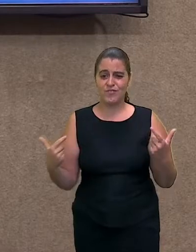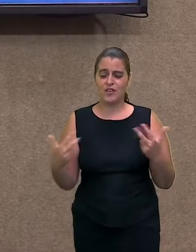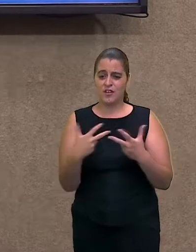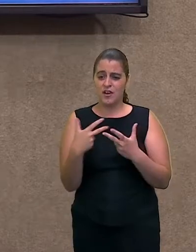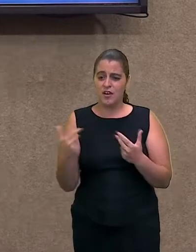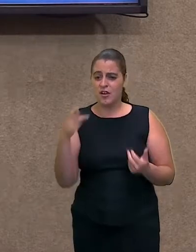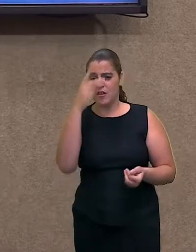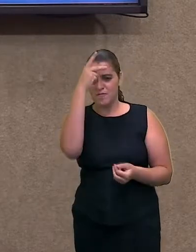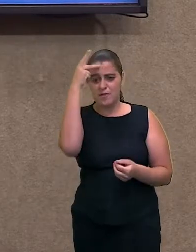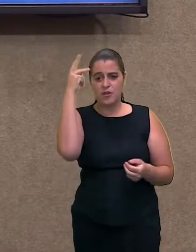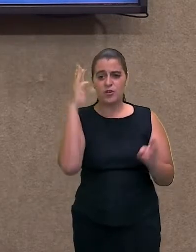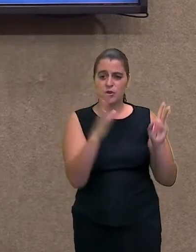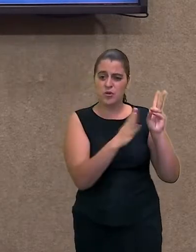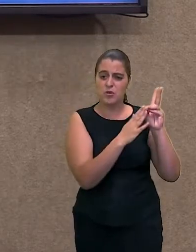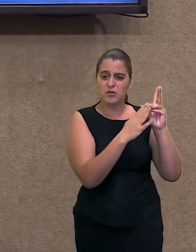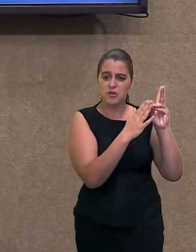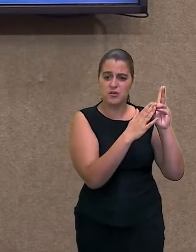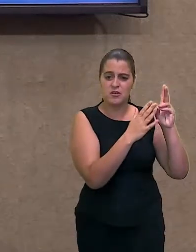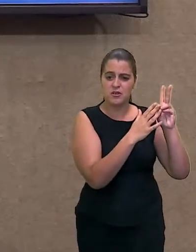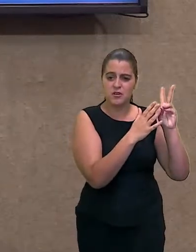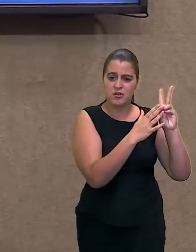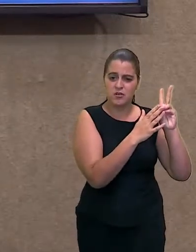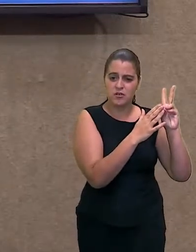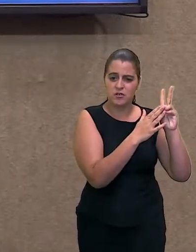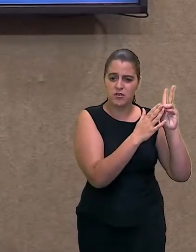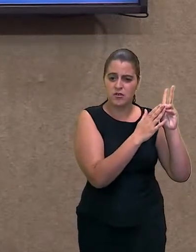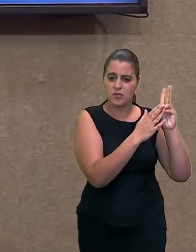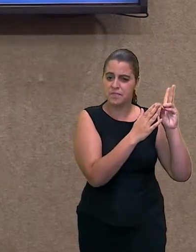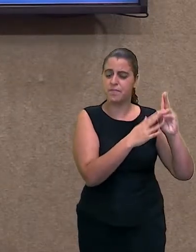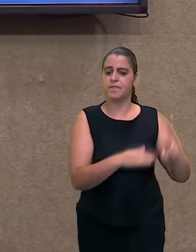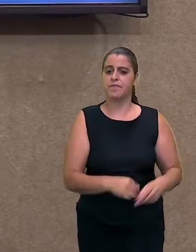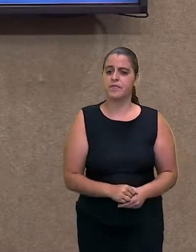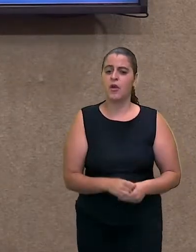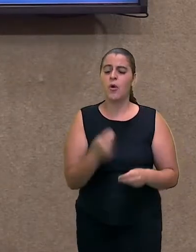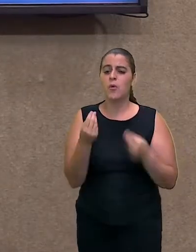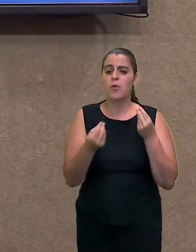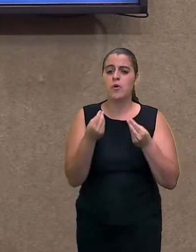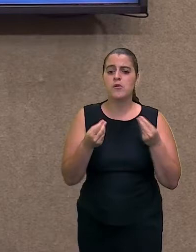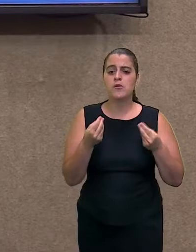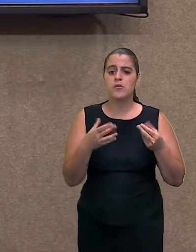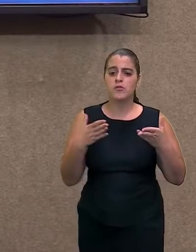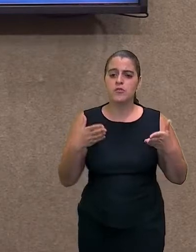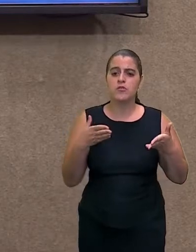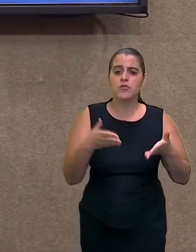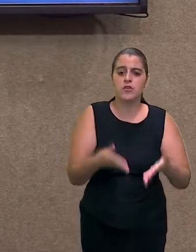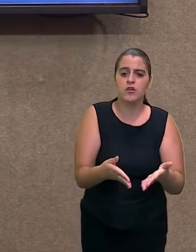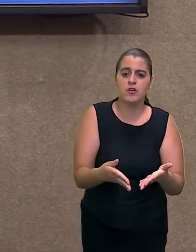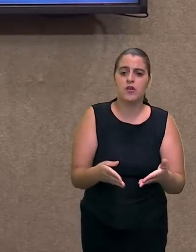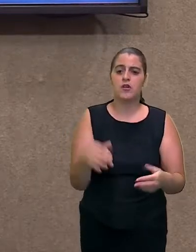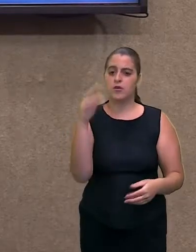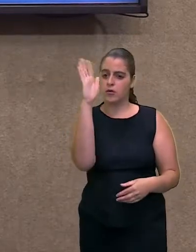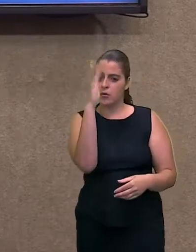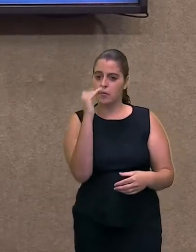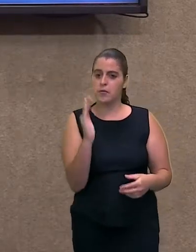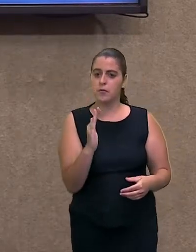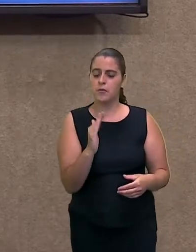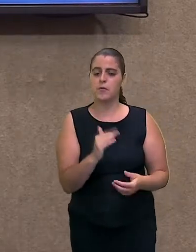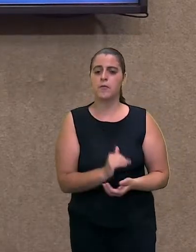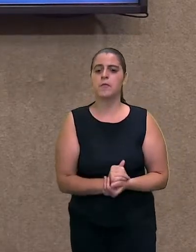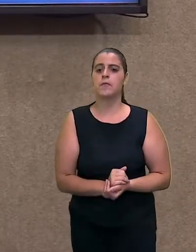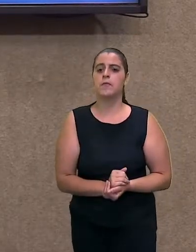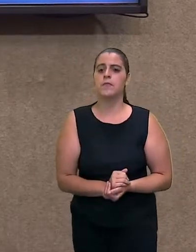muita gente, muito índio mesmo que tinha. Então, quando eles chegaram aqui nas terras, né?